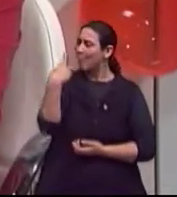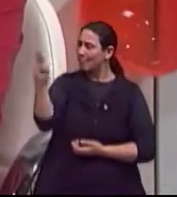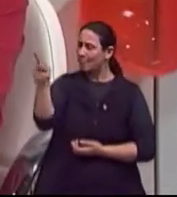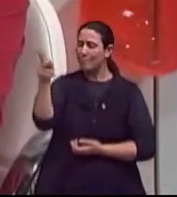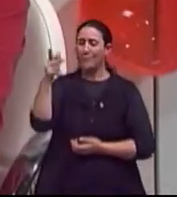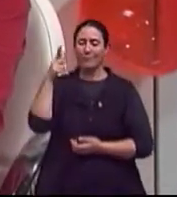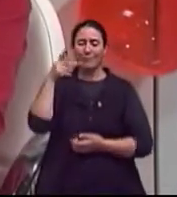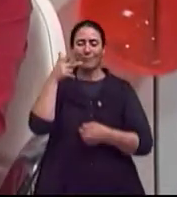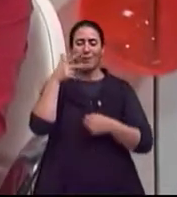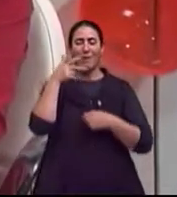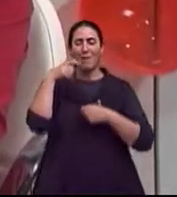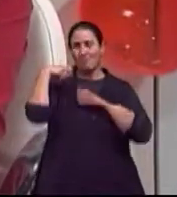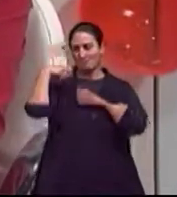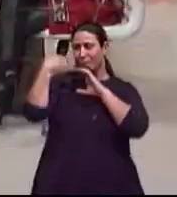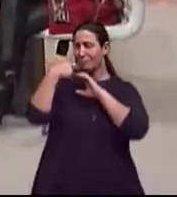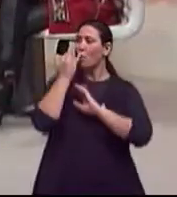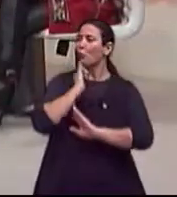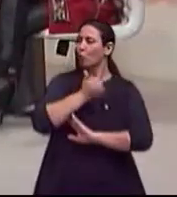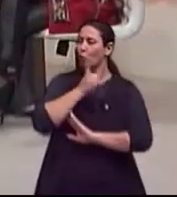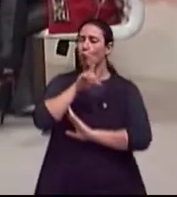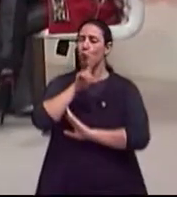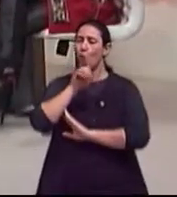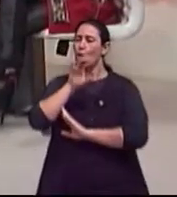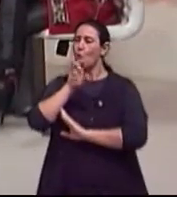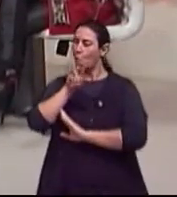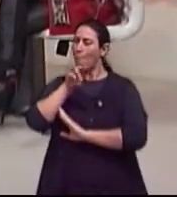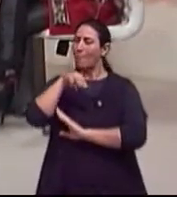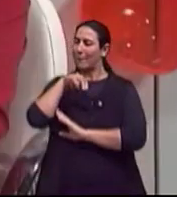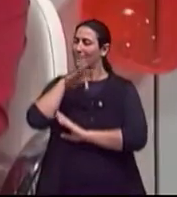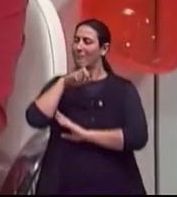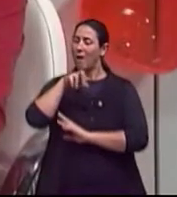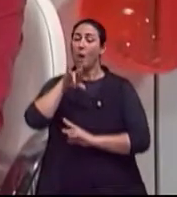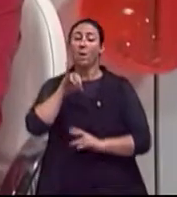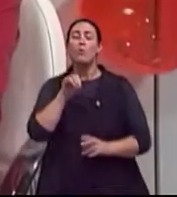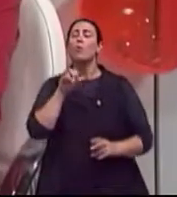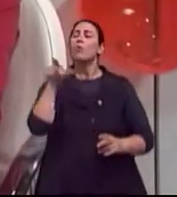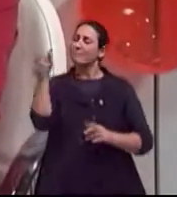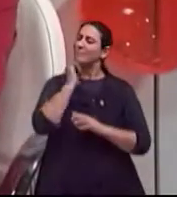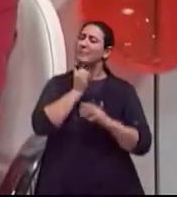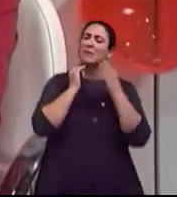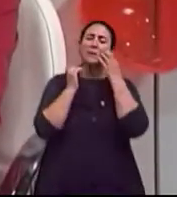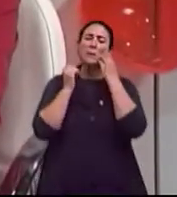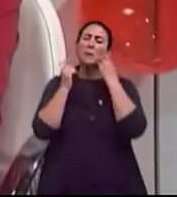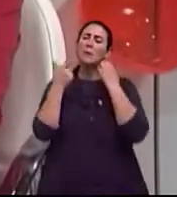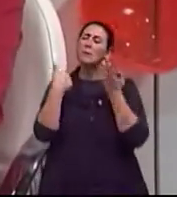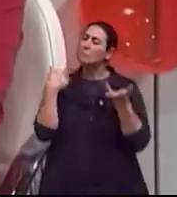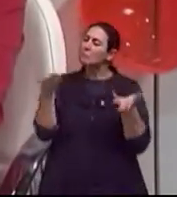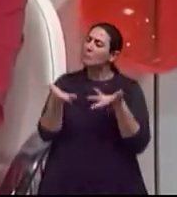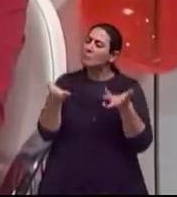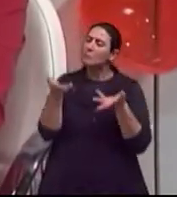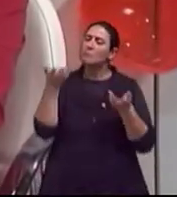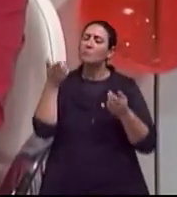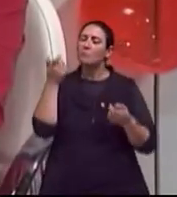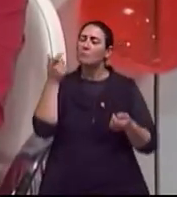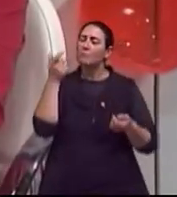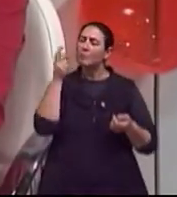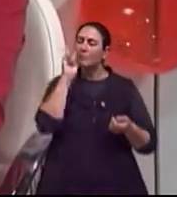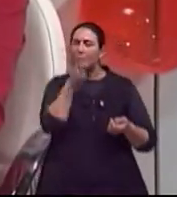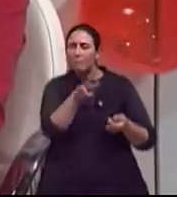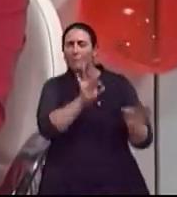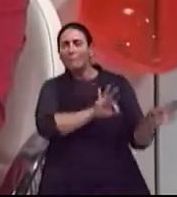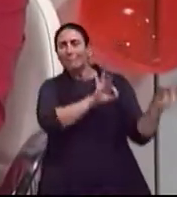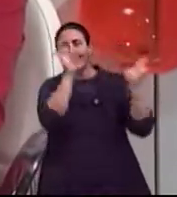inteiro, eu acho que o Arines também, a produtora, fez chegar às mãos o documentário para a gente assistir todo. Na realidade,